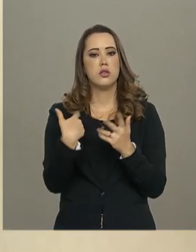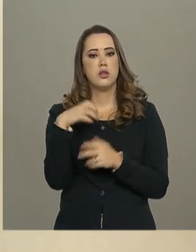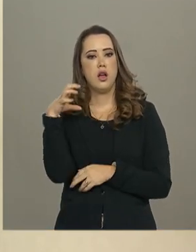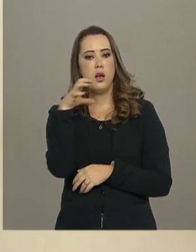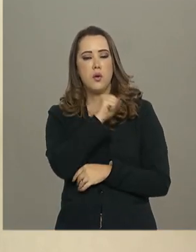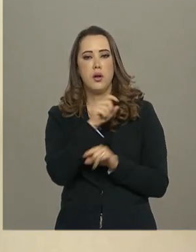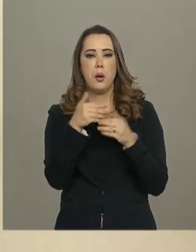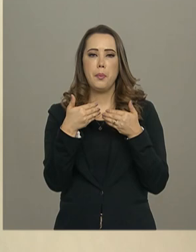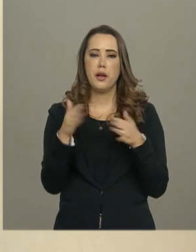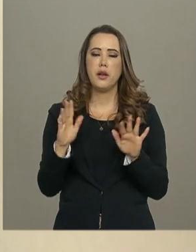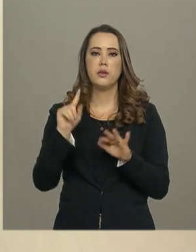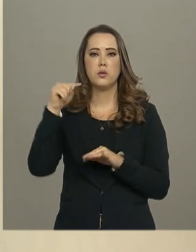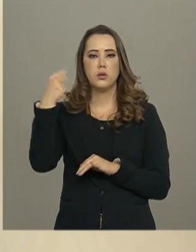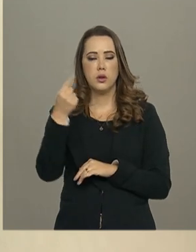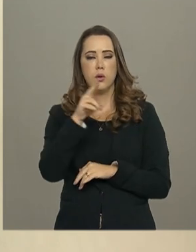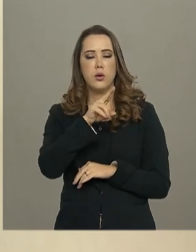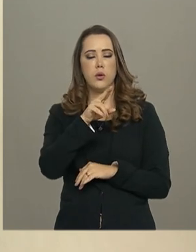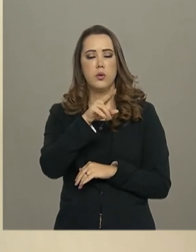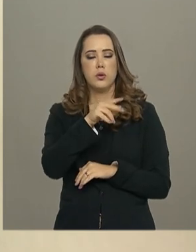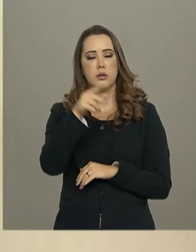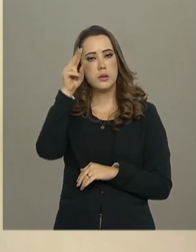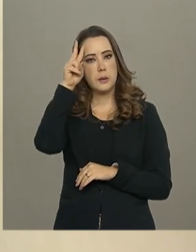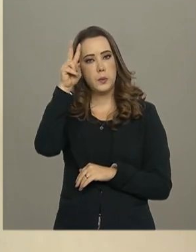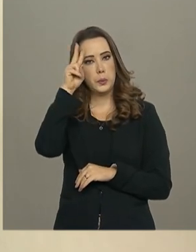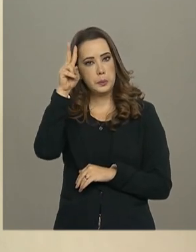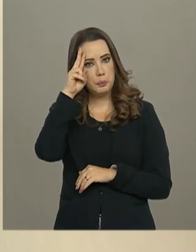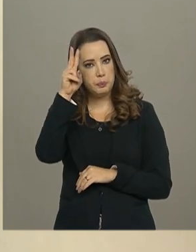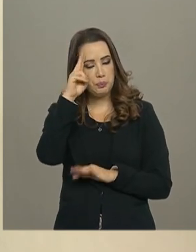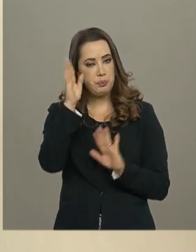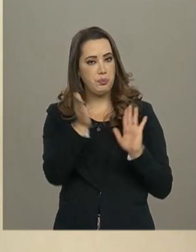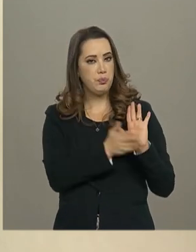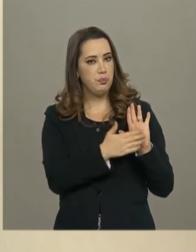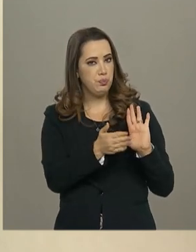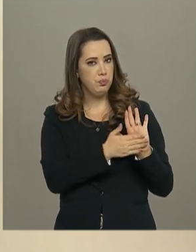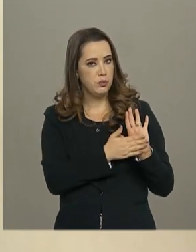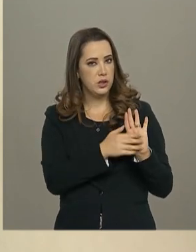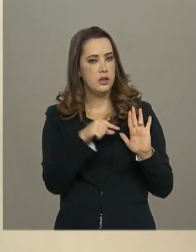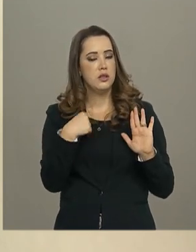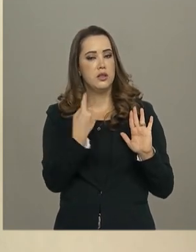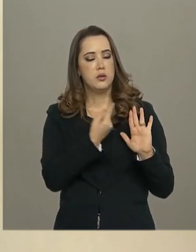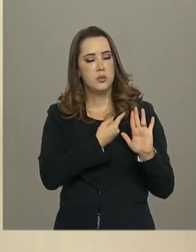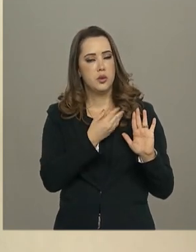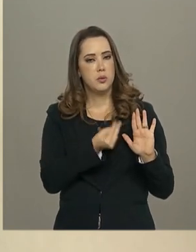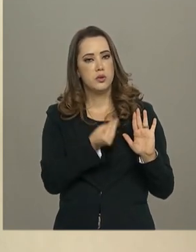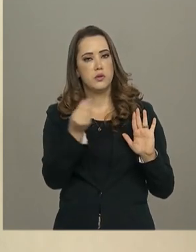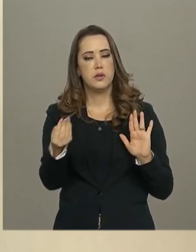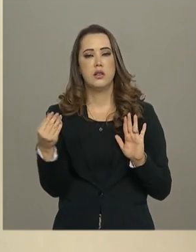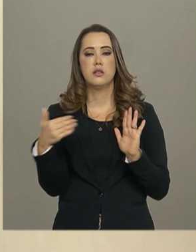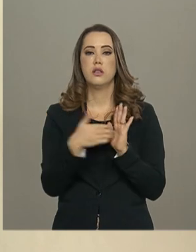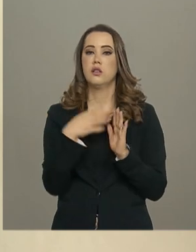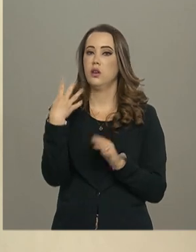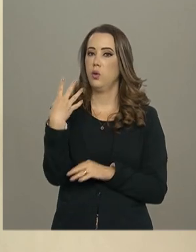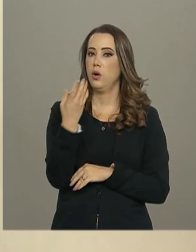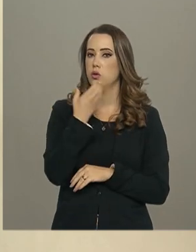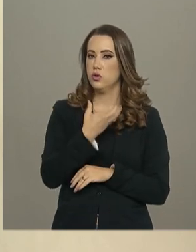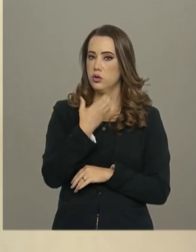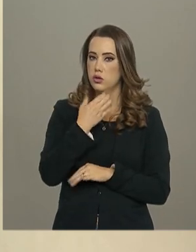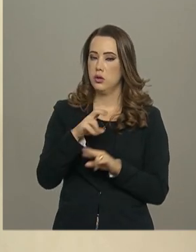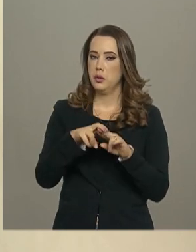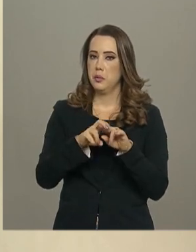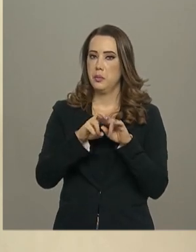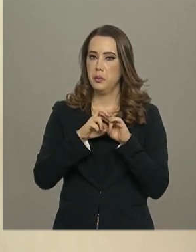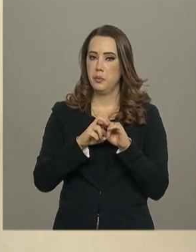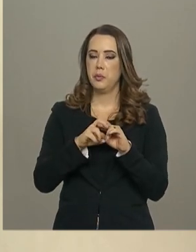que estará aberto a partir da próxima segunda-feira. As propostas devem ser enviadas até 4 de dezembro, por meio da